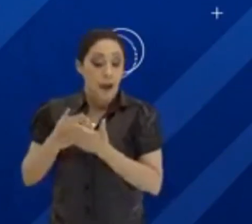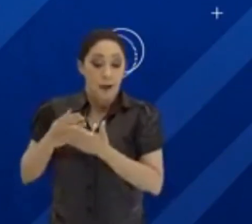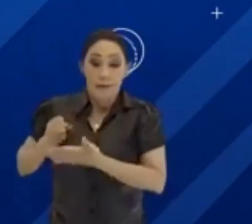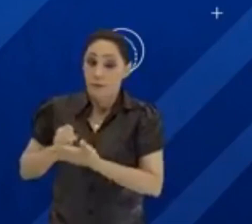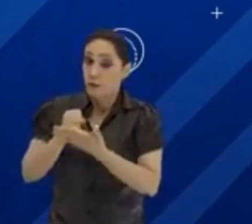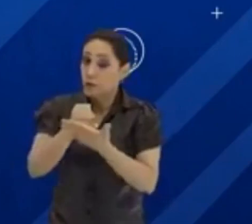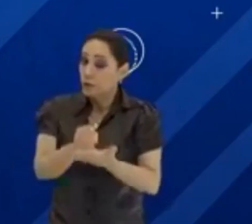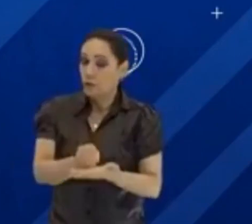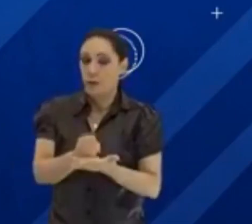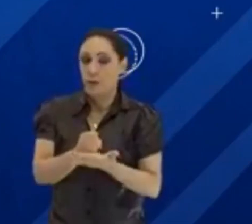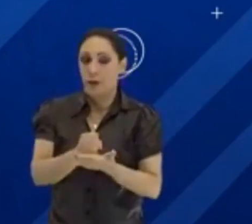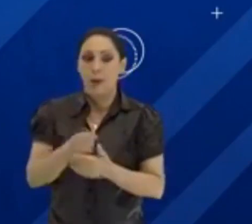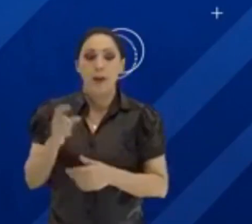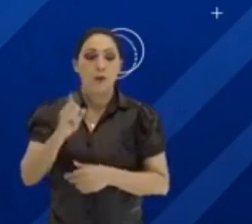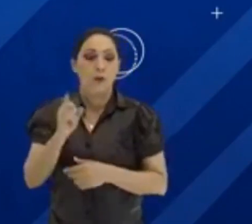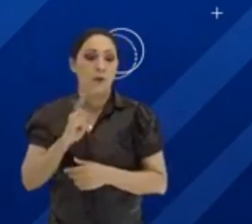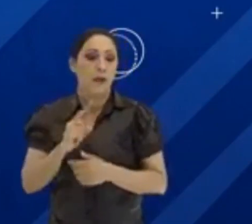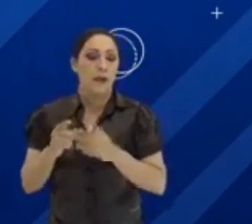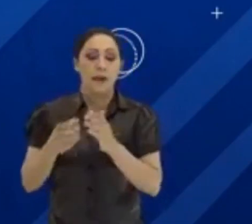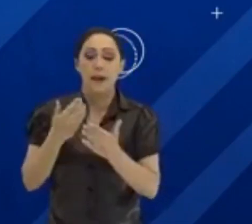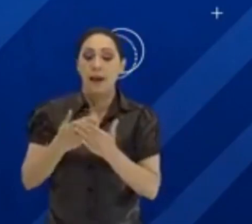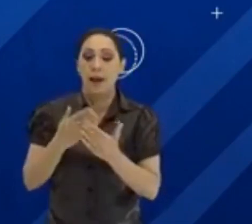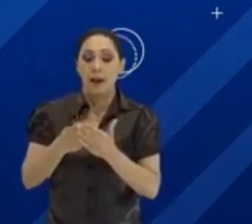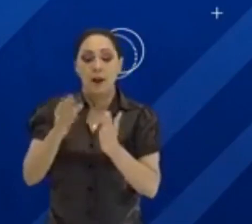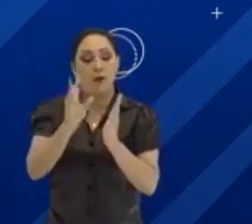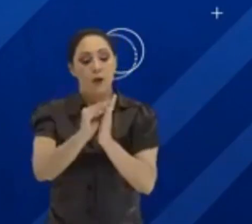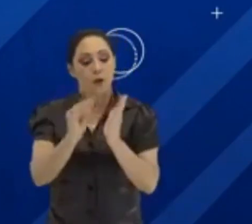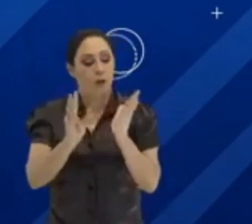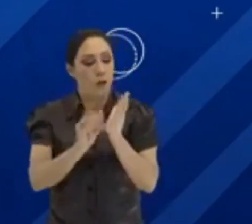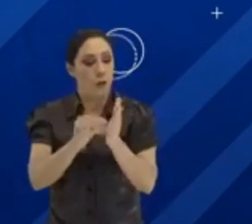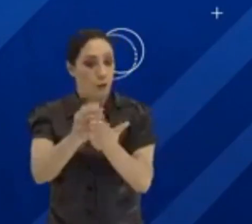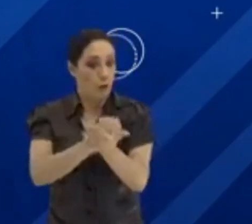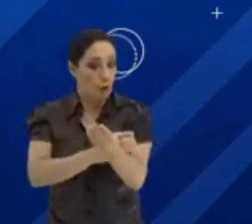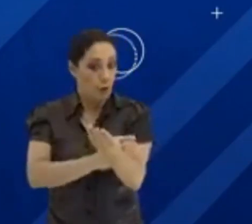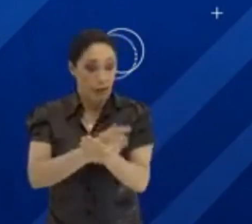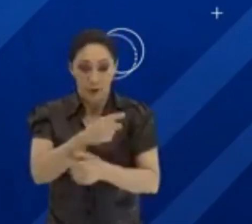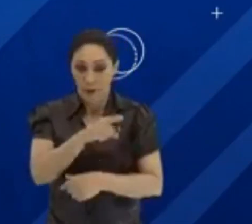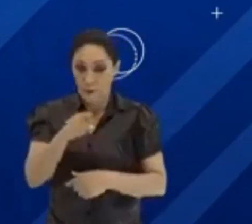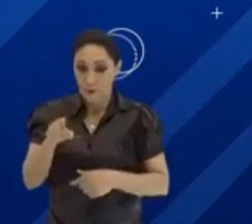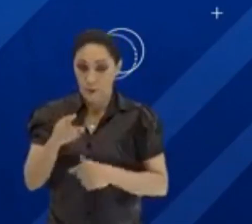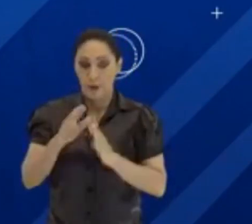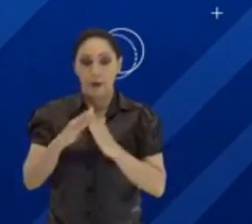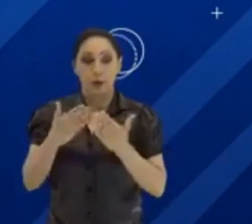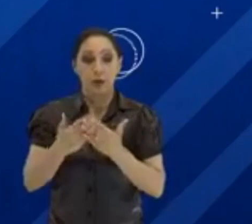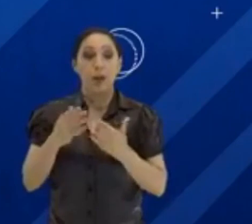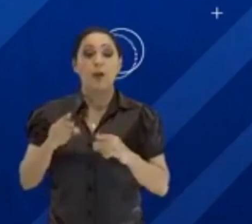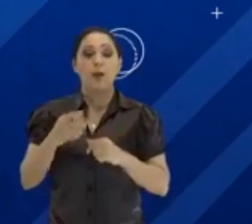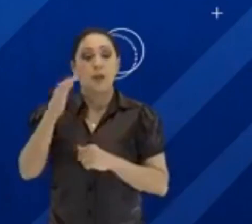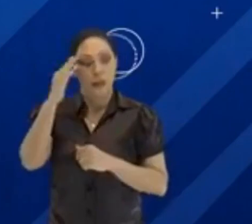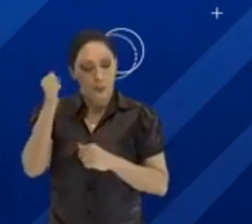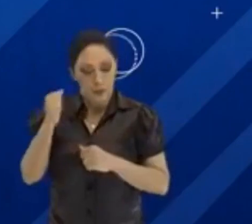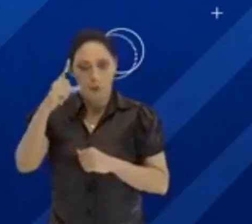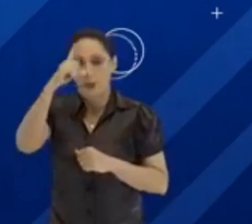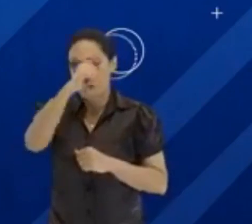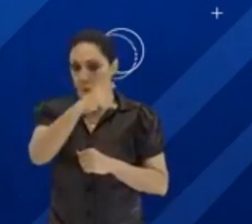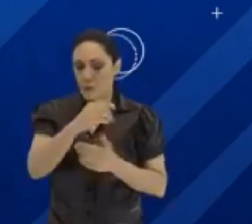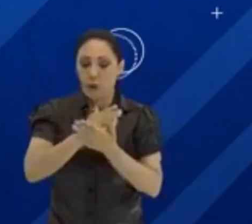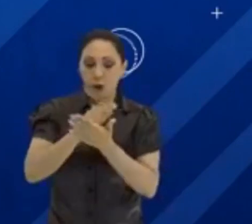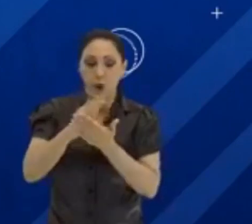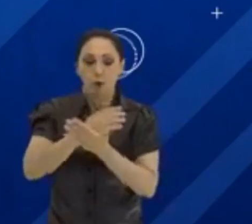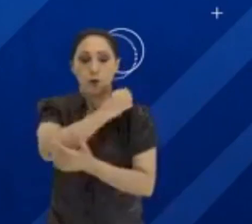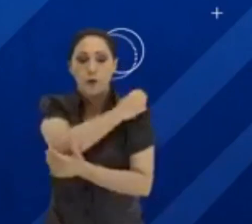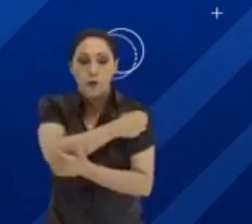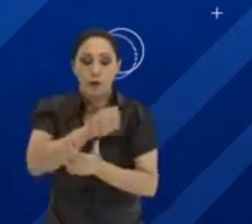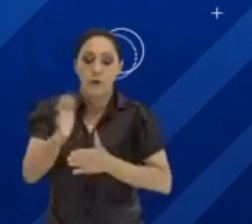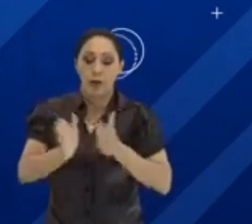de reforço. Não serão computadas como conteúdo do currículo escolar de vocês. Nós sabemos da dificuldade de alguns alunos em